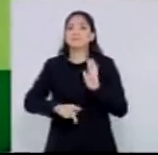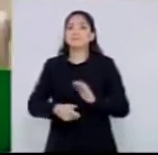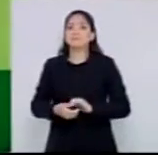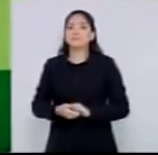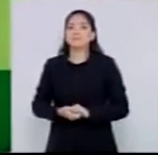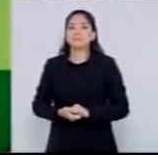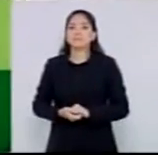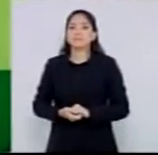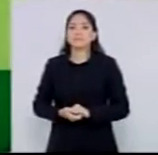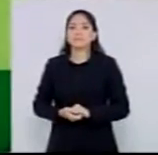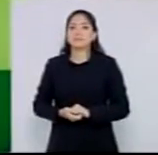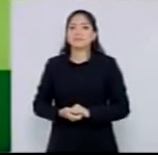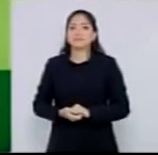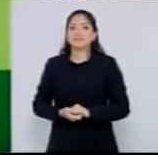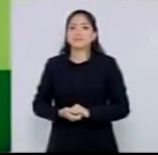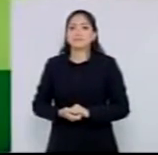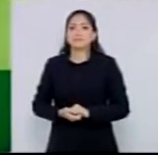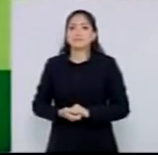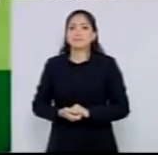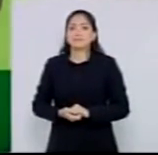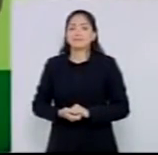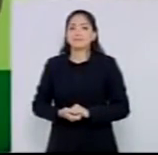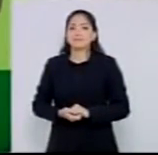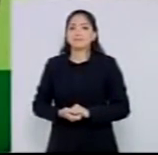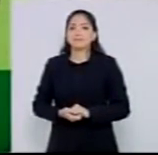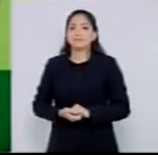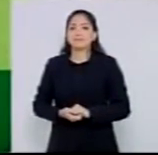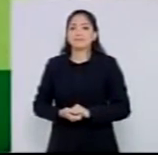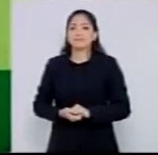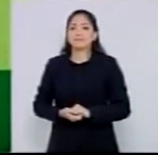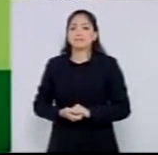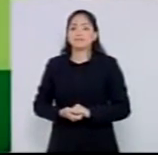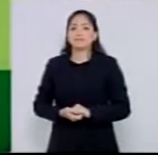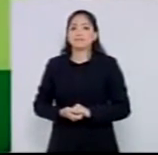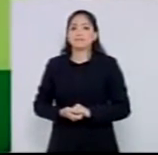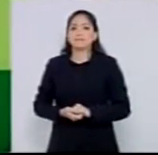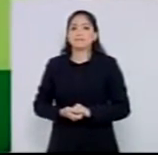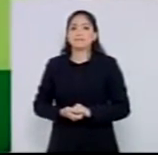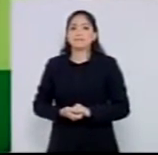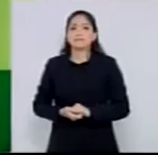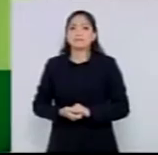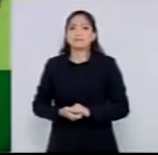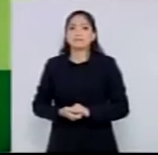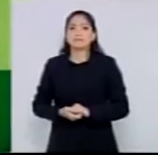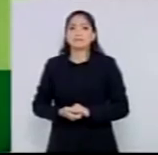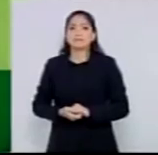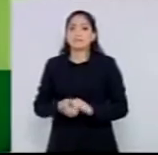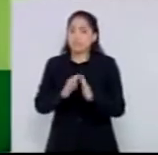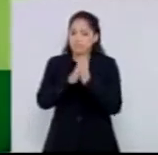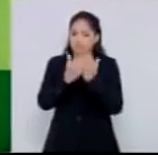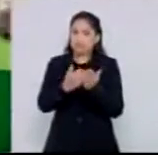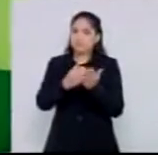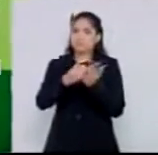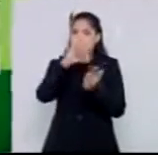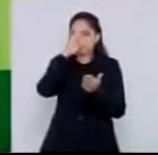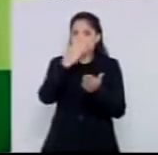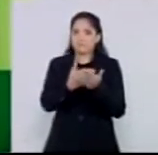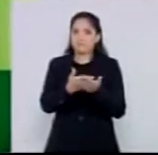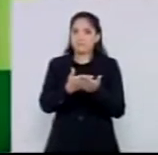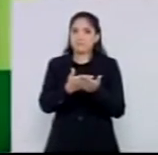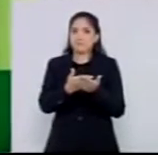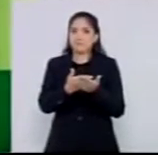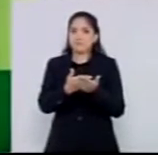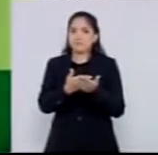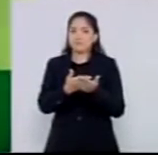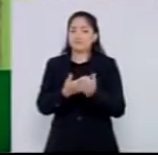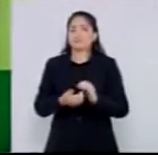ele foi o primeiro, aí eu vi deputado Vicente Caropreso, que a Bíblia se confirma, a Bíblia diz os primeiros serão os últimos, e os